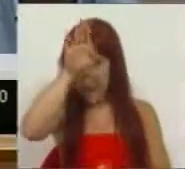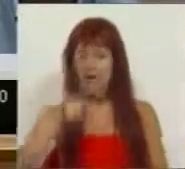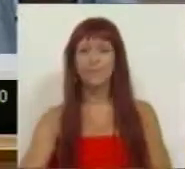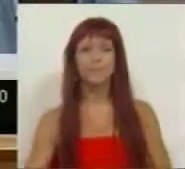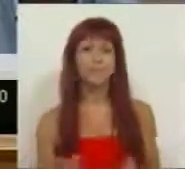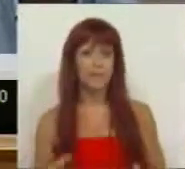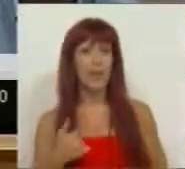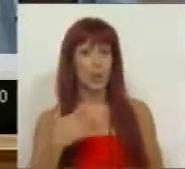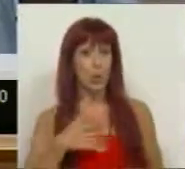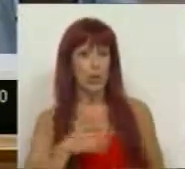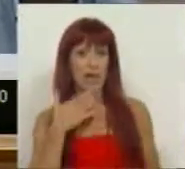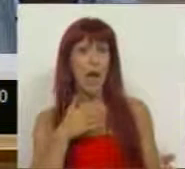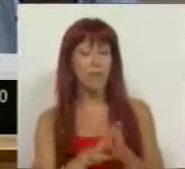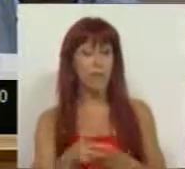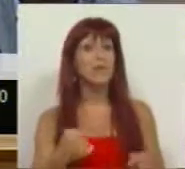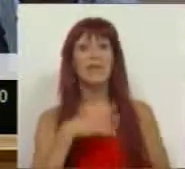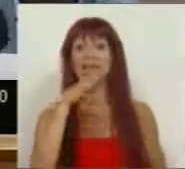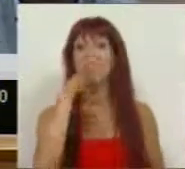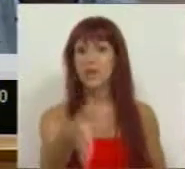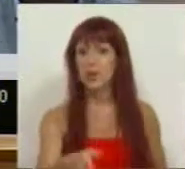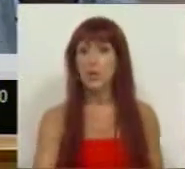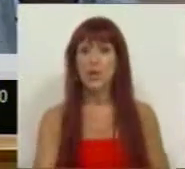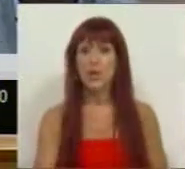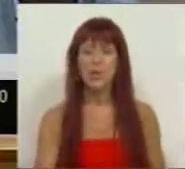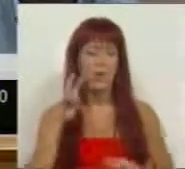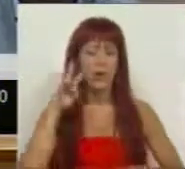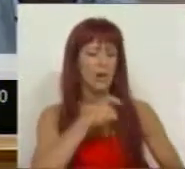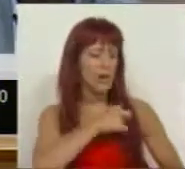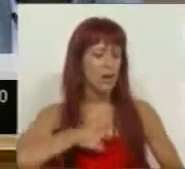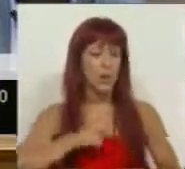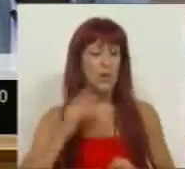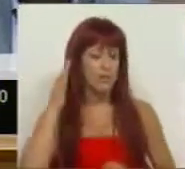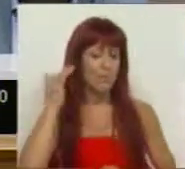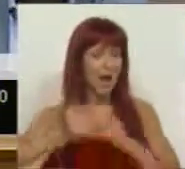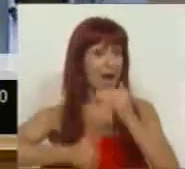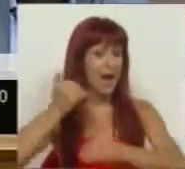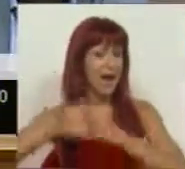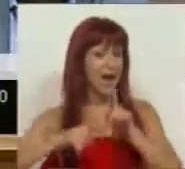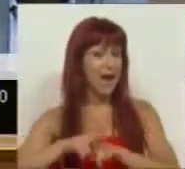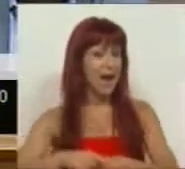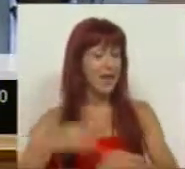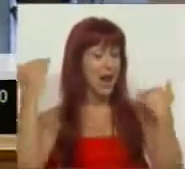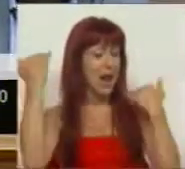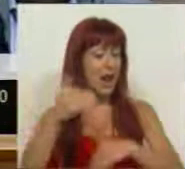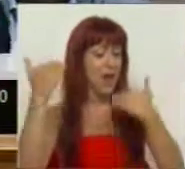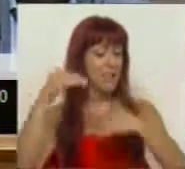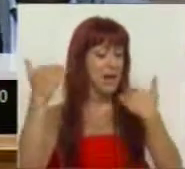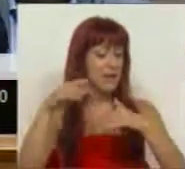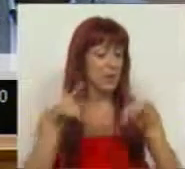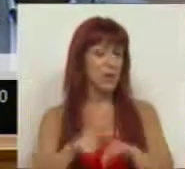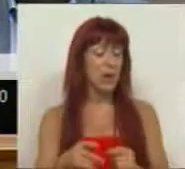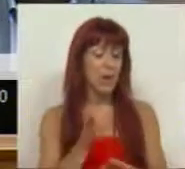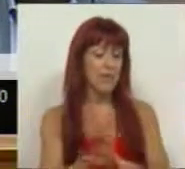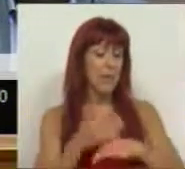Braga. E gostaria de aproveitar para dizer que a fiscalização em curso é limitada, é